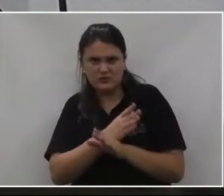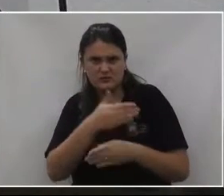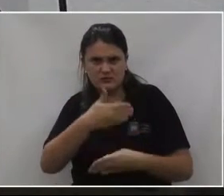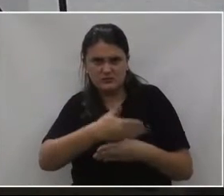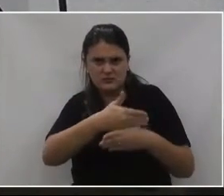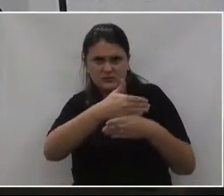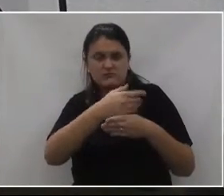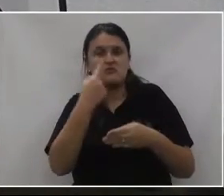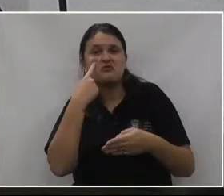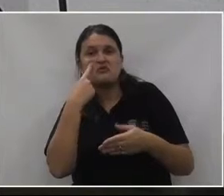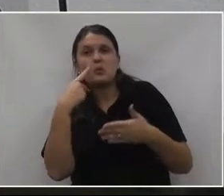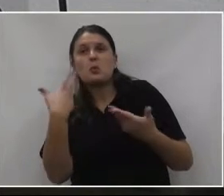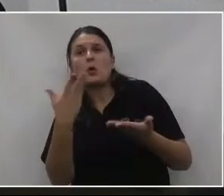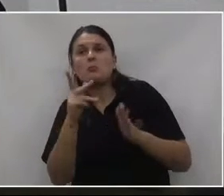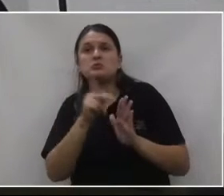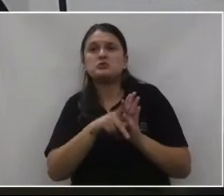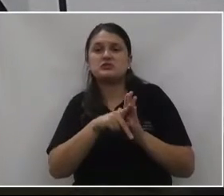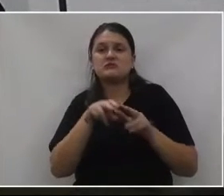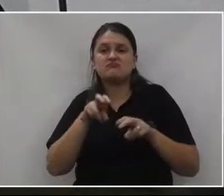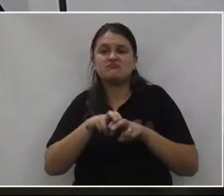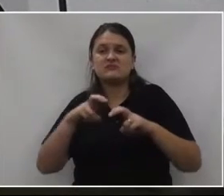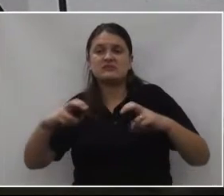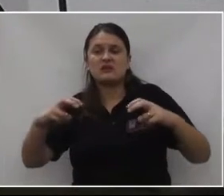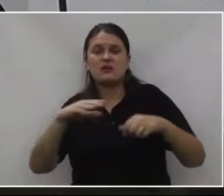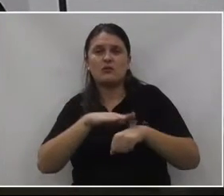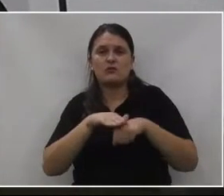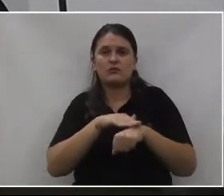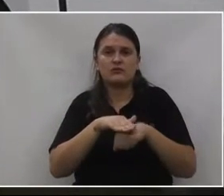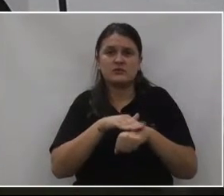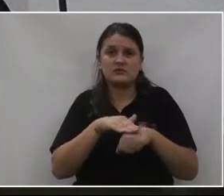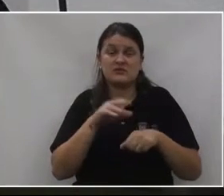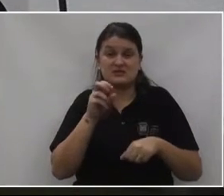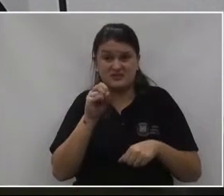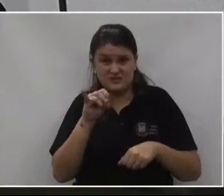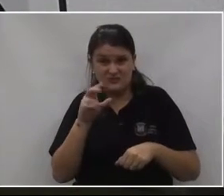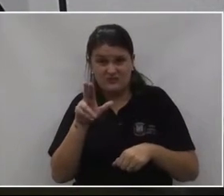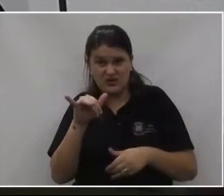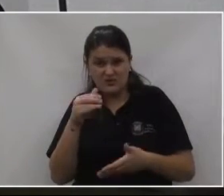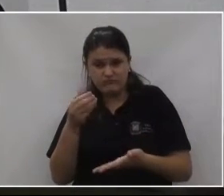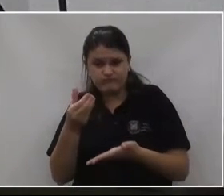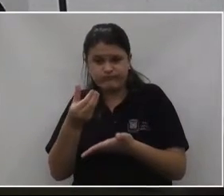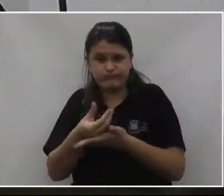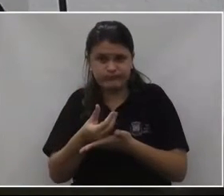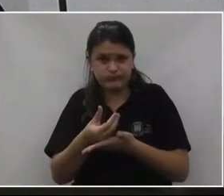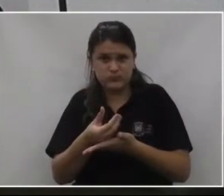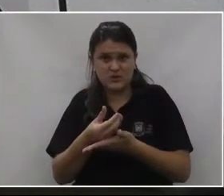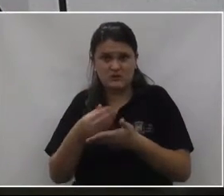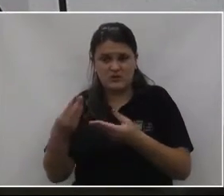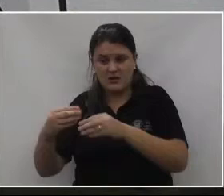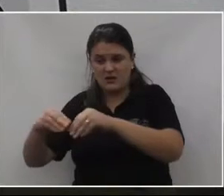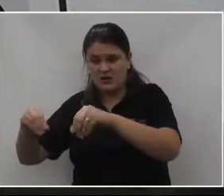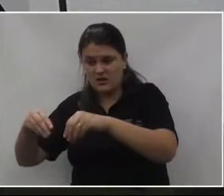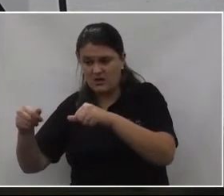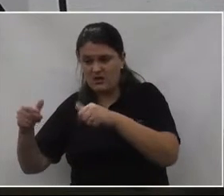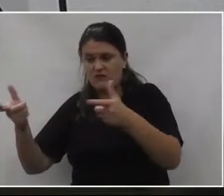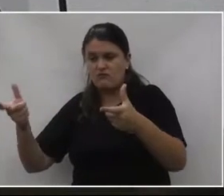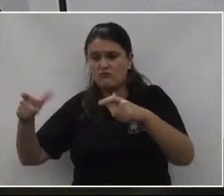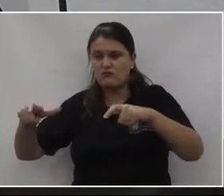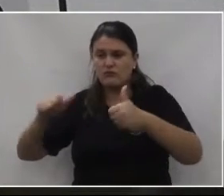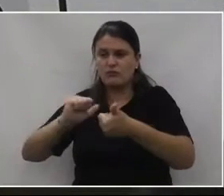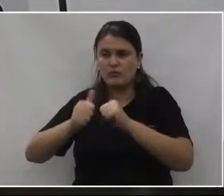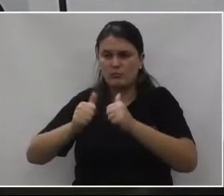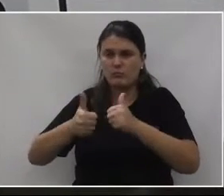se tem algum outro projeto e a gente sentar e conversar, já que vão investir, investir numa quadra de areia, numa quadra de futebol,